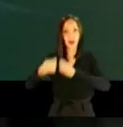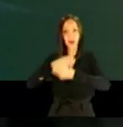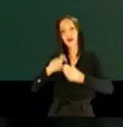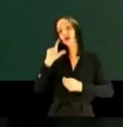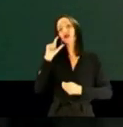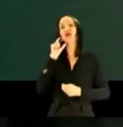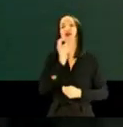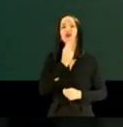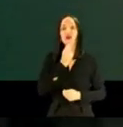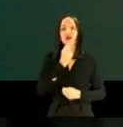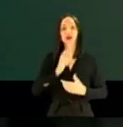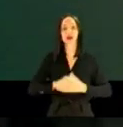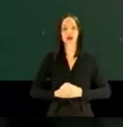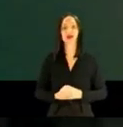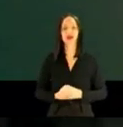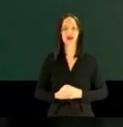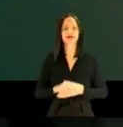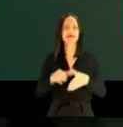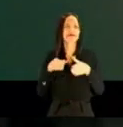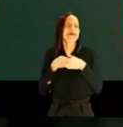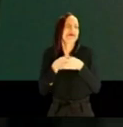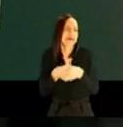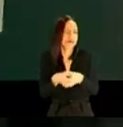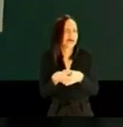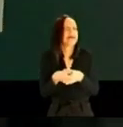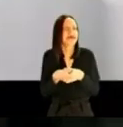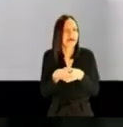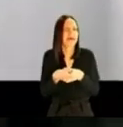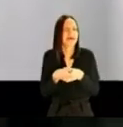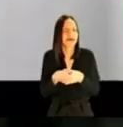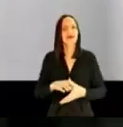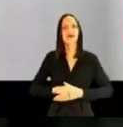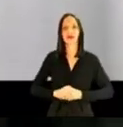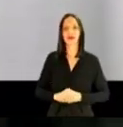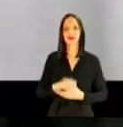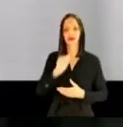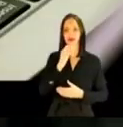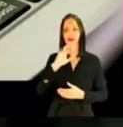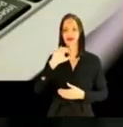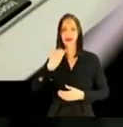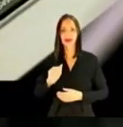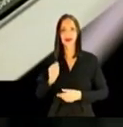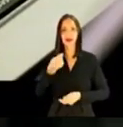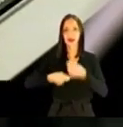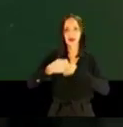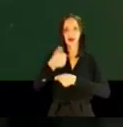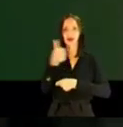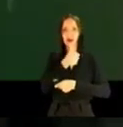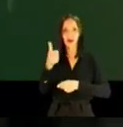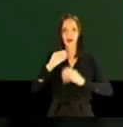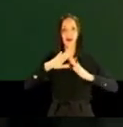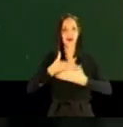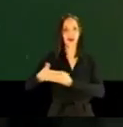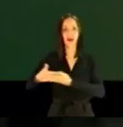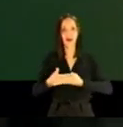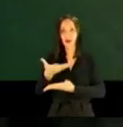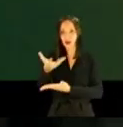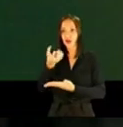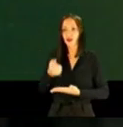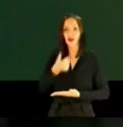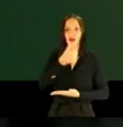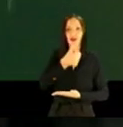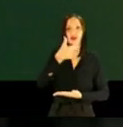a secretaria responsável pelas obras na gestão de Nunes. Mundo pequeno, né? A Acre